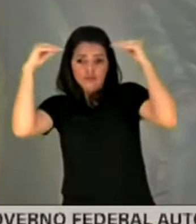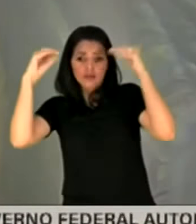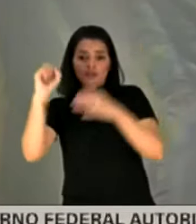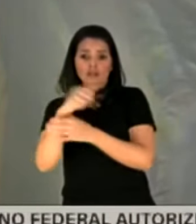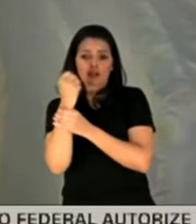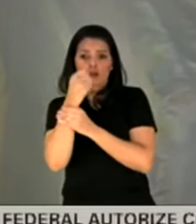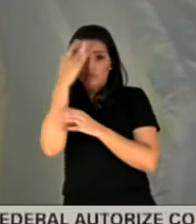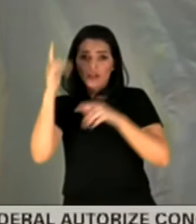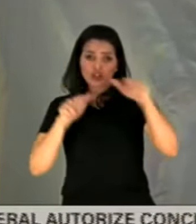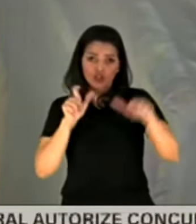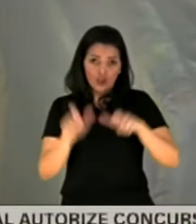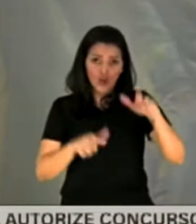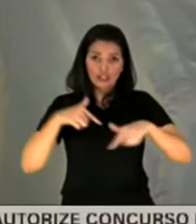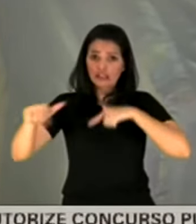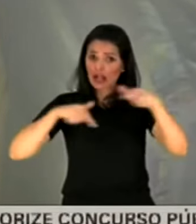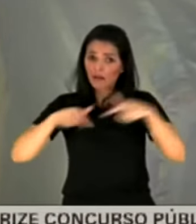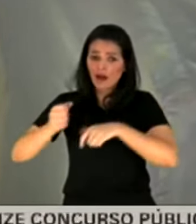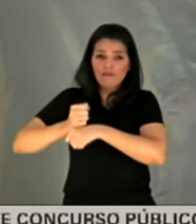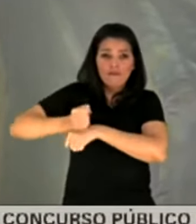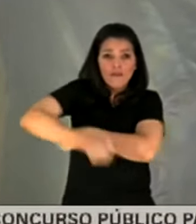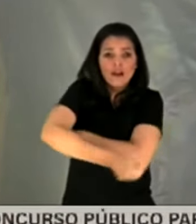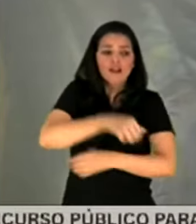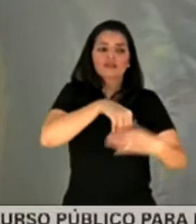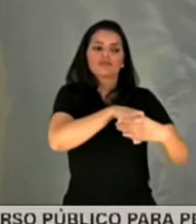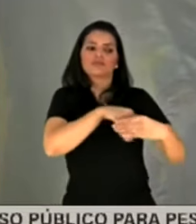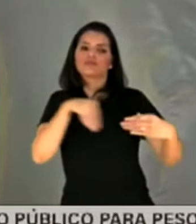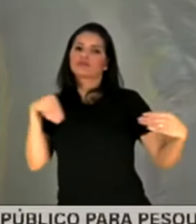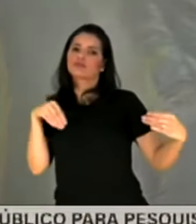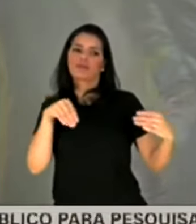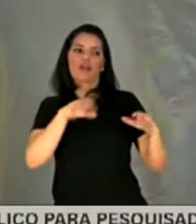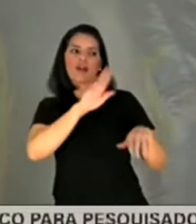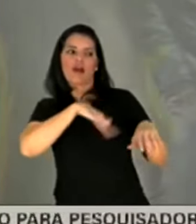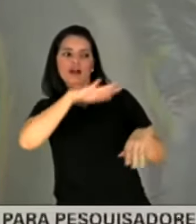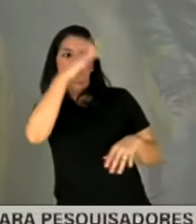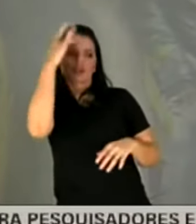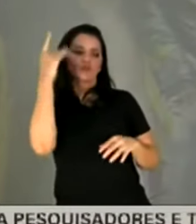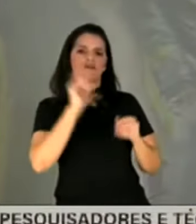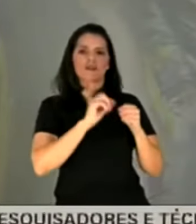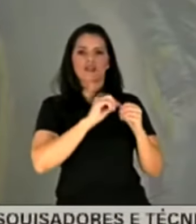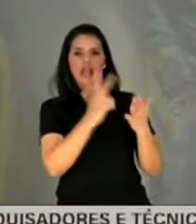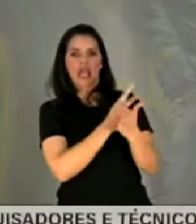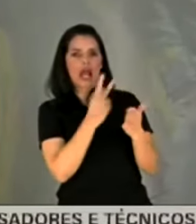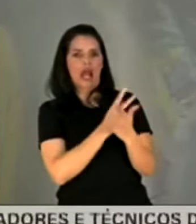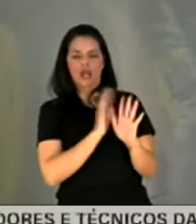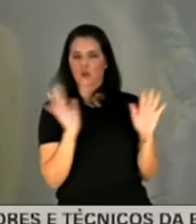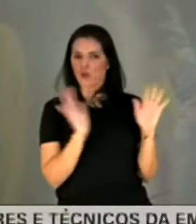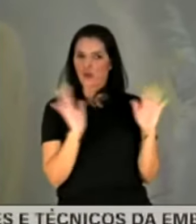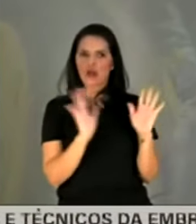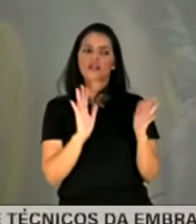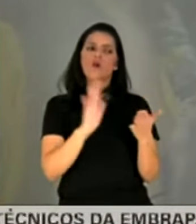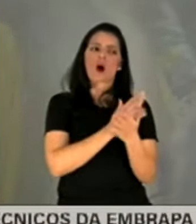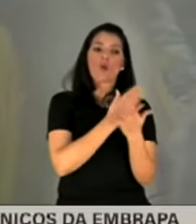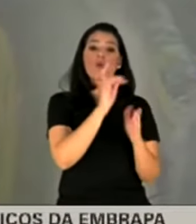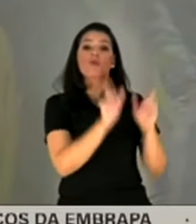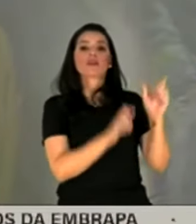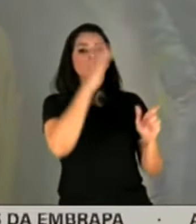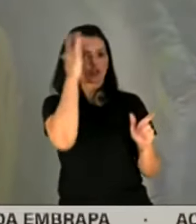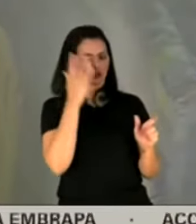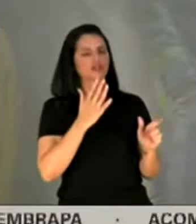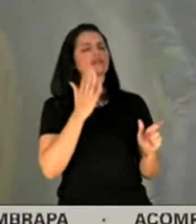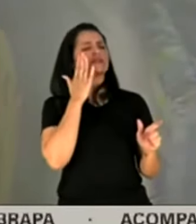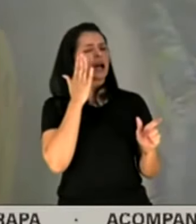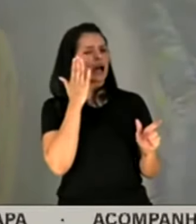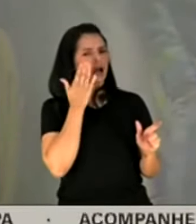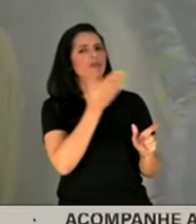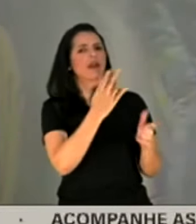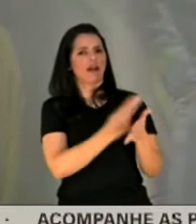que trabalham duro dentro da Prevent e que vão ter pouco envolvimento com qualquer dessas irregularidades que nós estamos acabando denunciando aqui. Até mesmo os